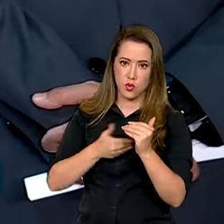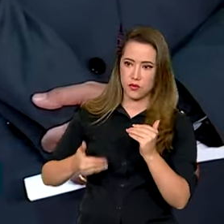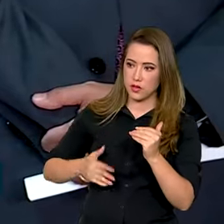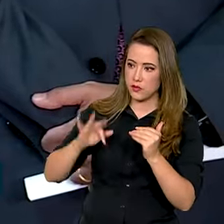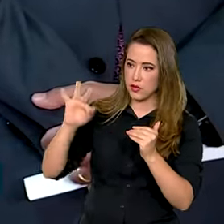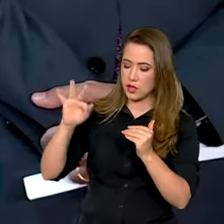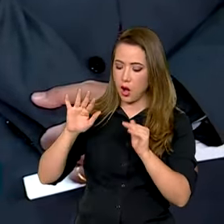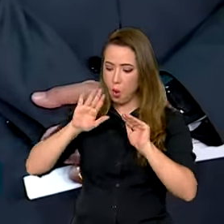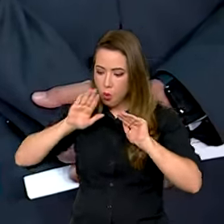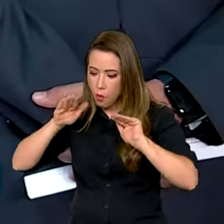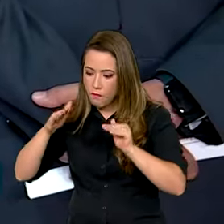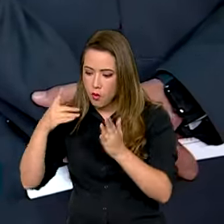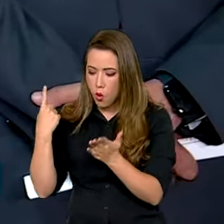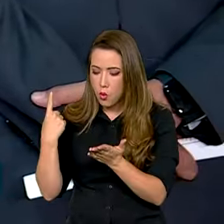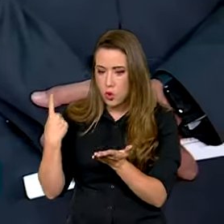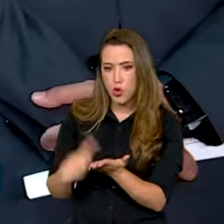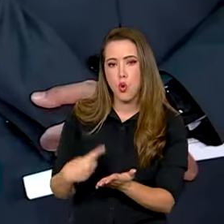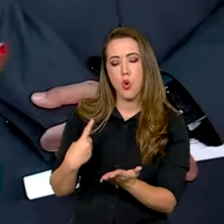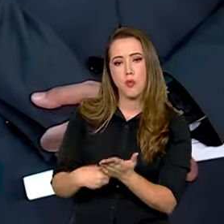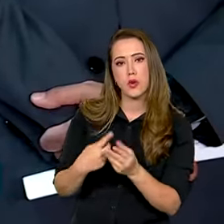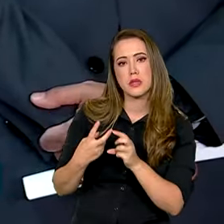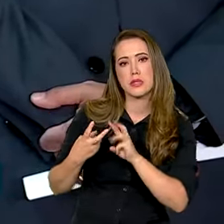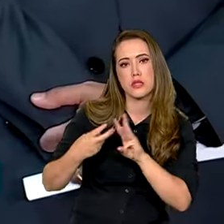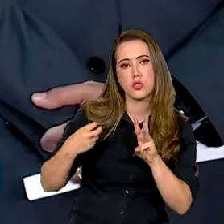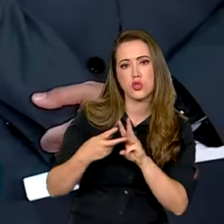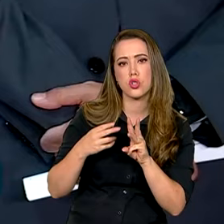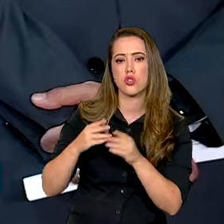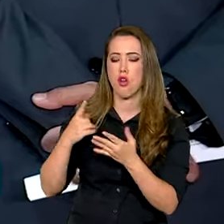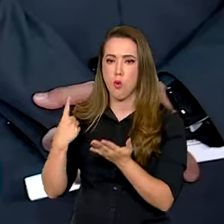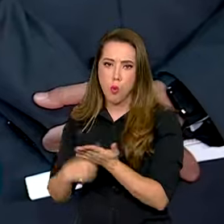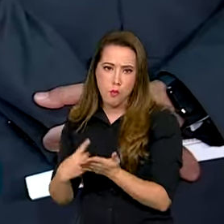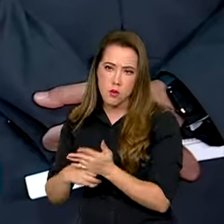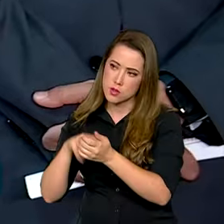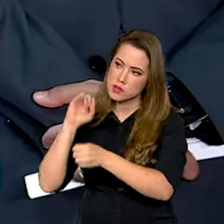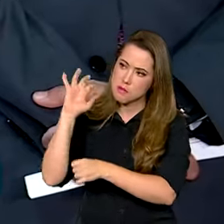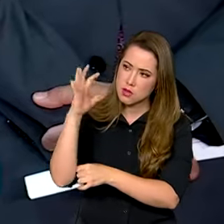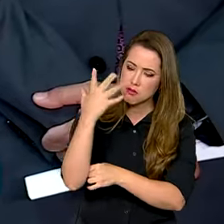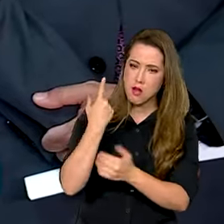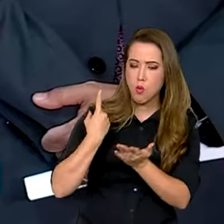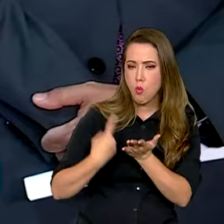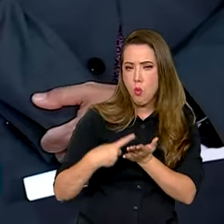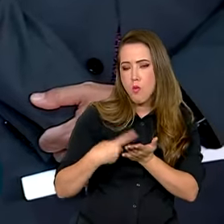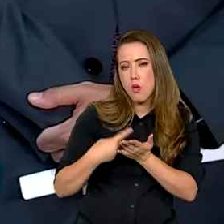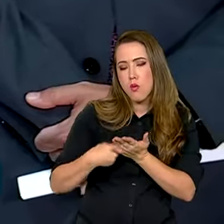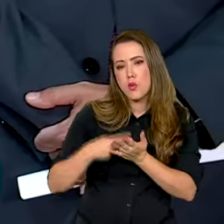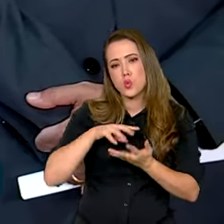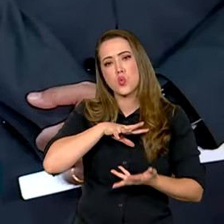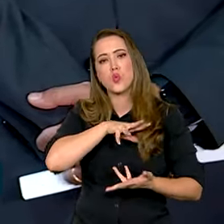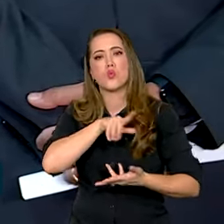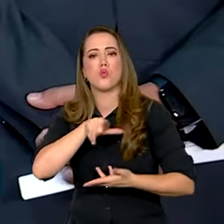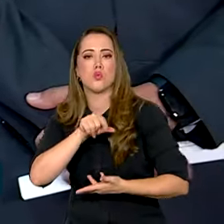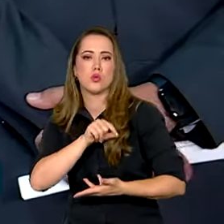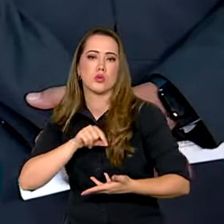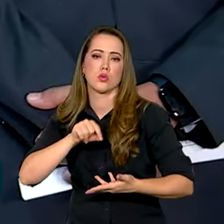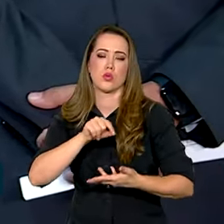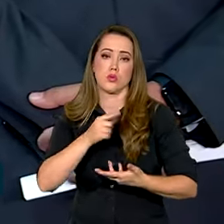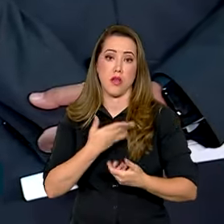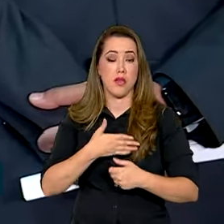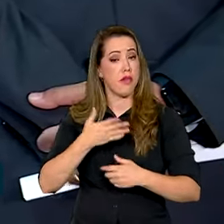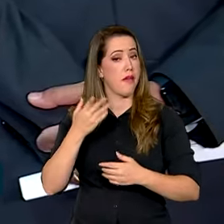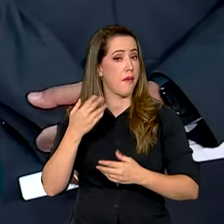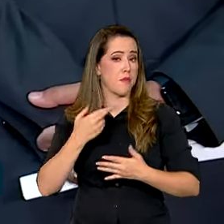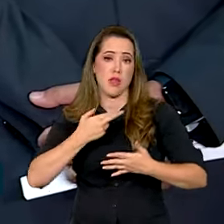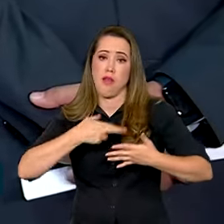agenda indígena, com a agenda ambiental, com a agenda internacional e vetar o marco temporal. Vamos seguir nessa